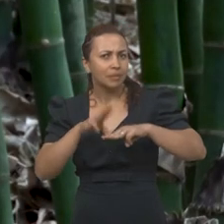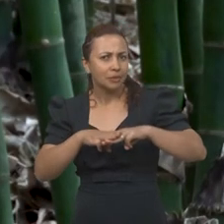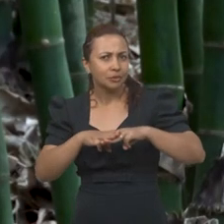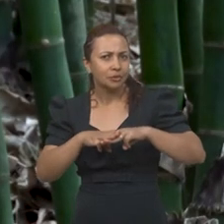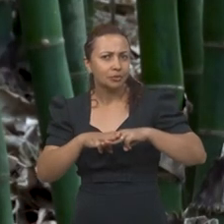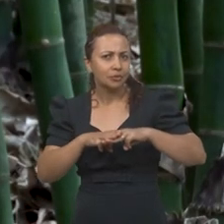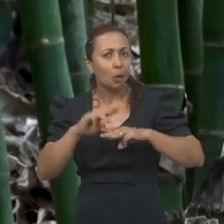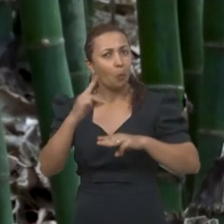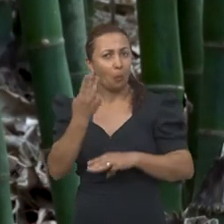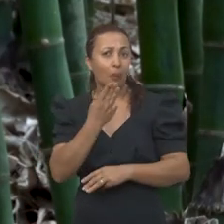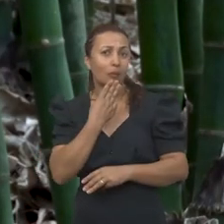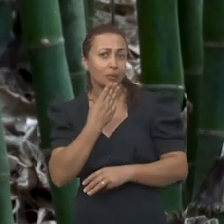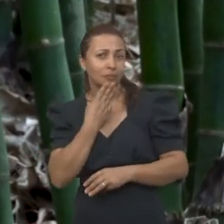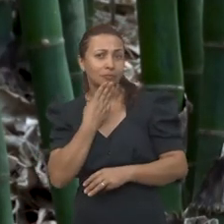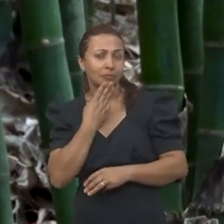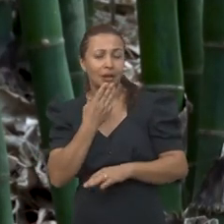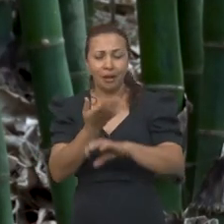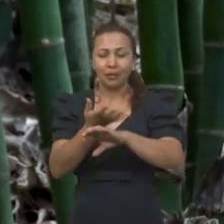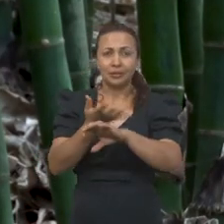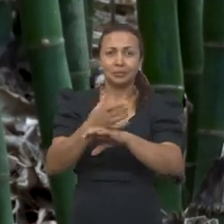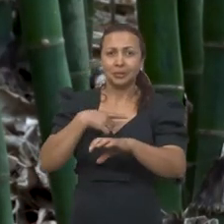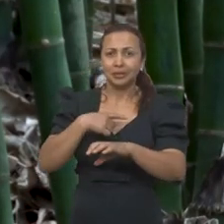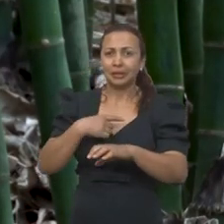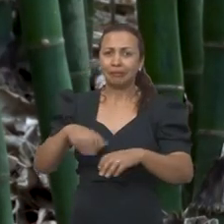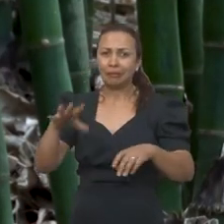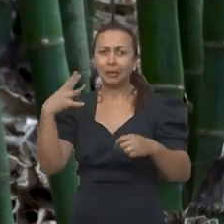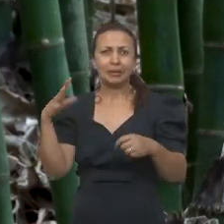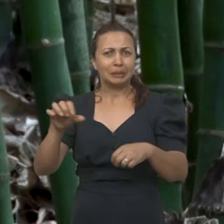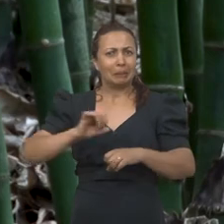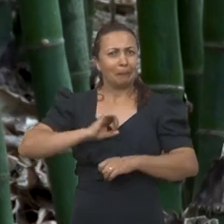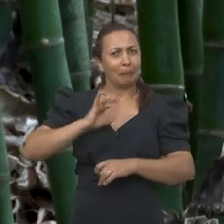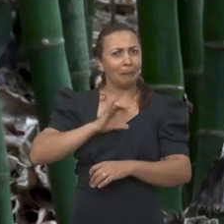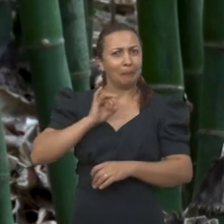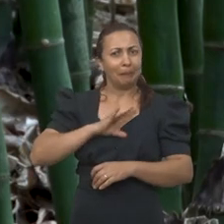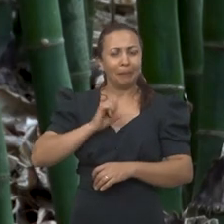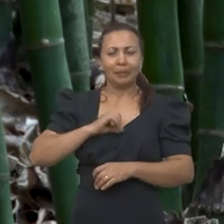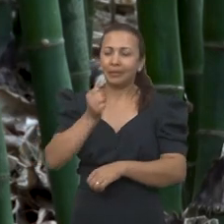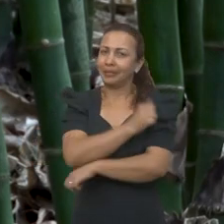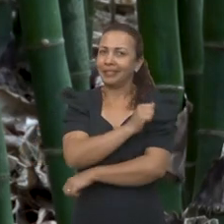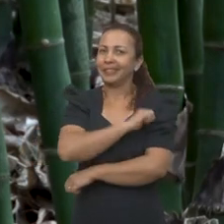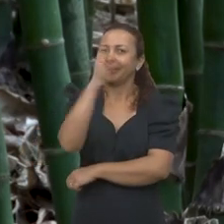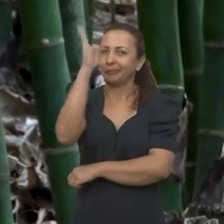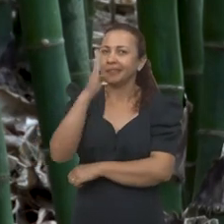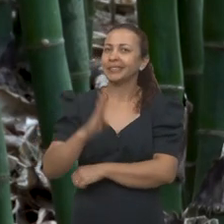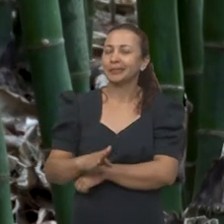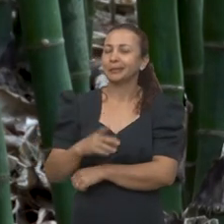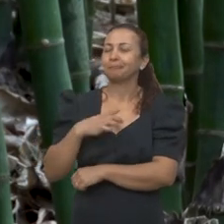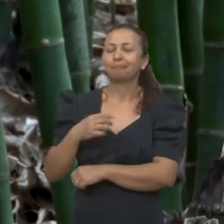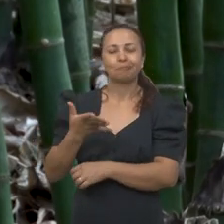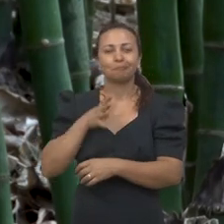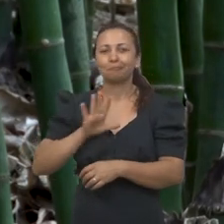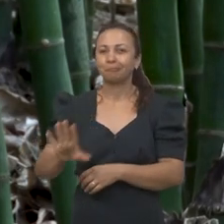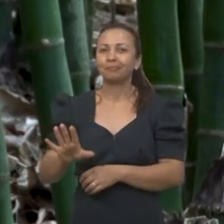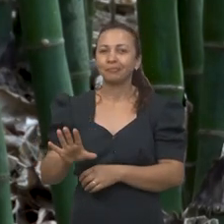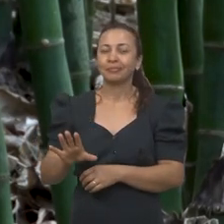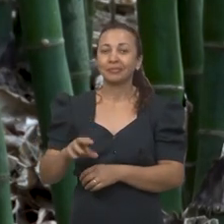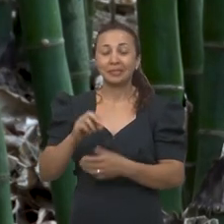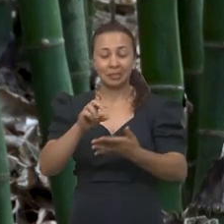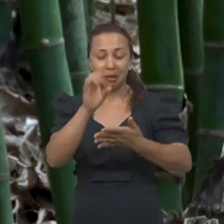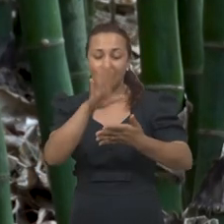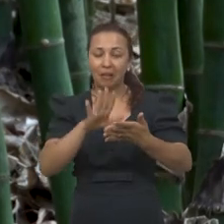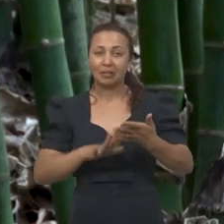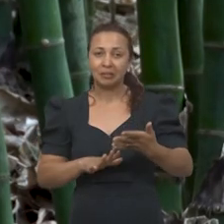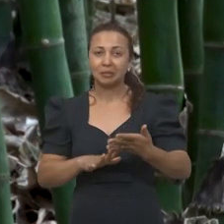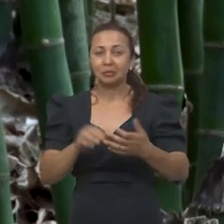Matemática. A disciplina tem fama de atormentar boa parte dos estudantes do Brasil. Dados do Programa Internacional de